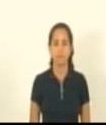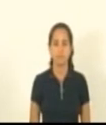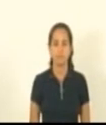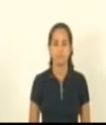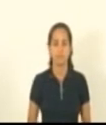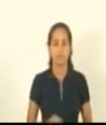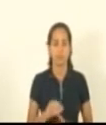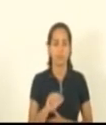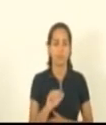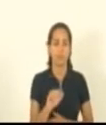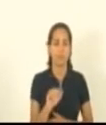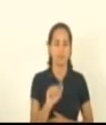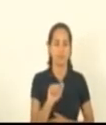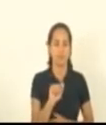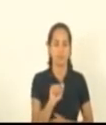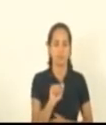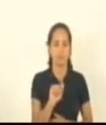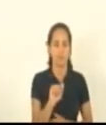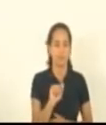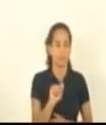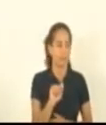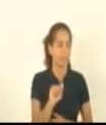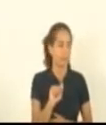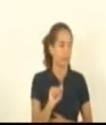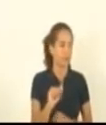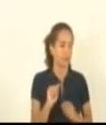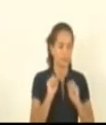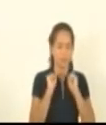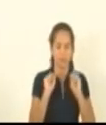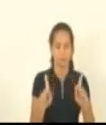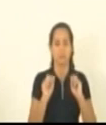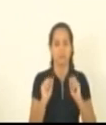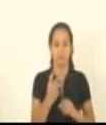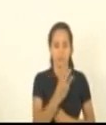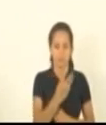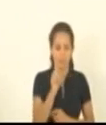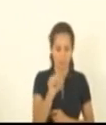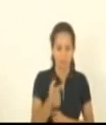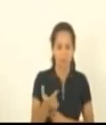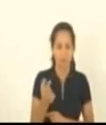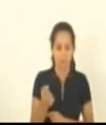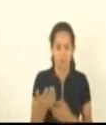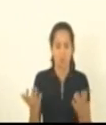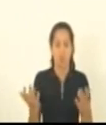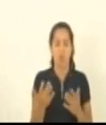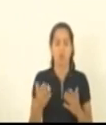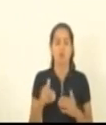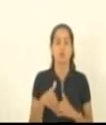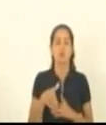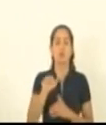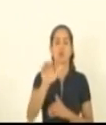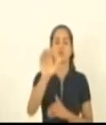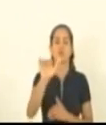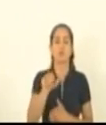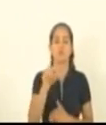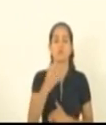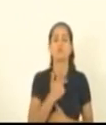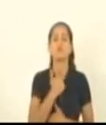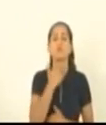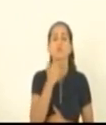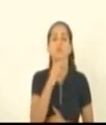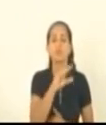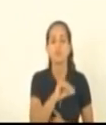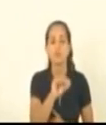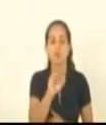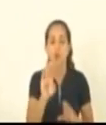apocalipse 3 20 eis que estou à porta e bato se alguém ouvir a minha voz e abrir a